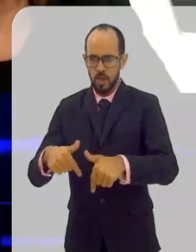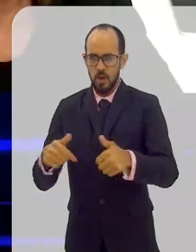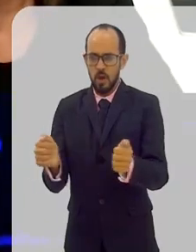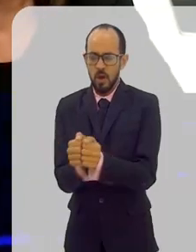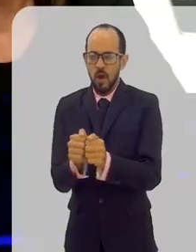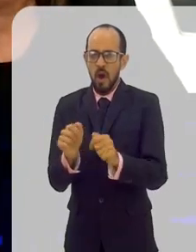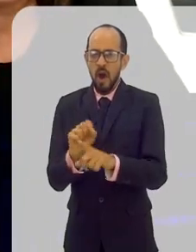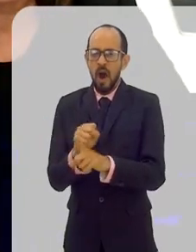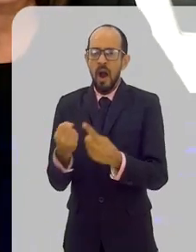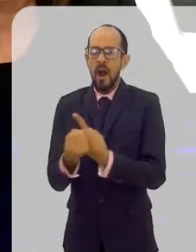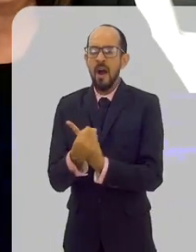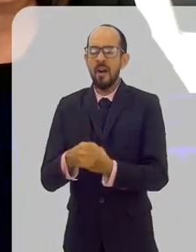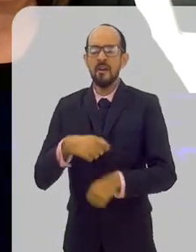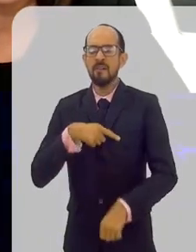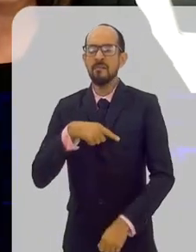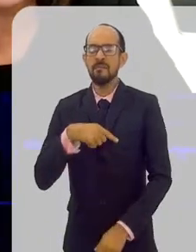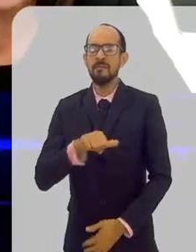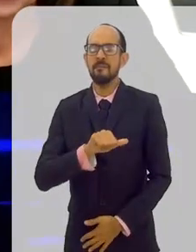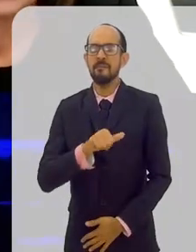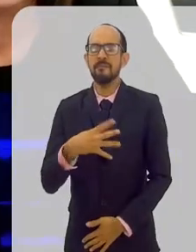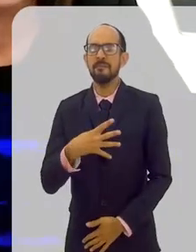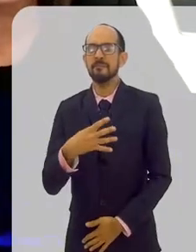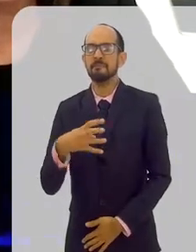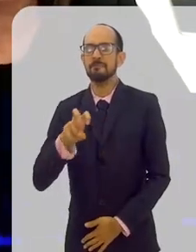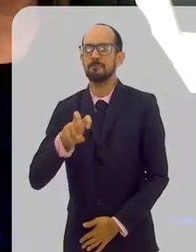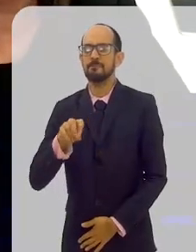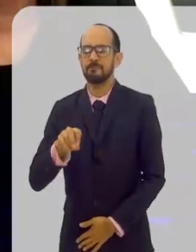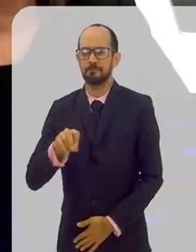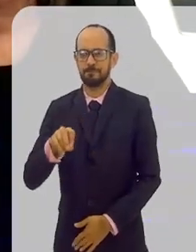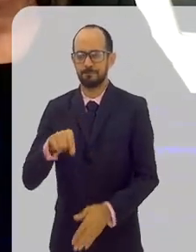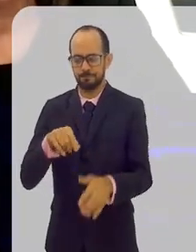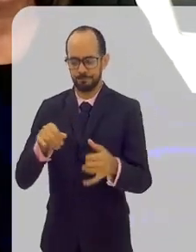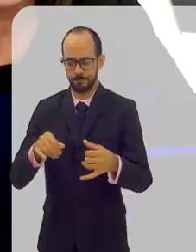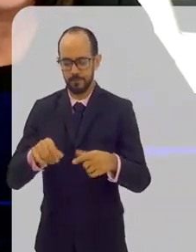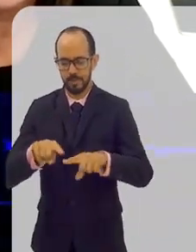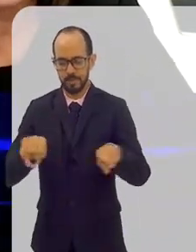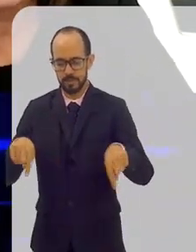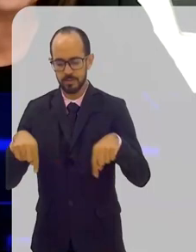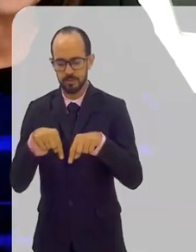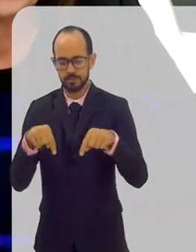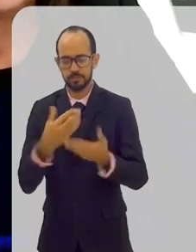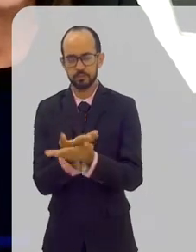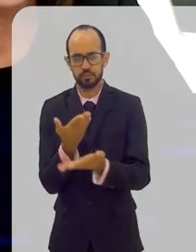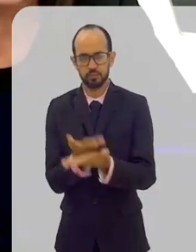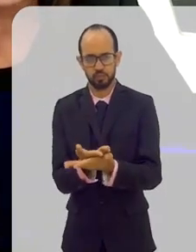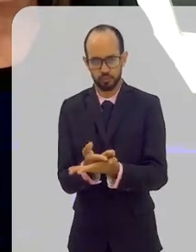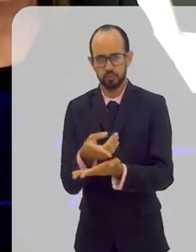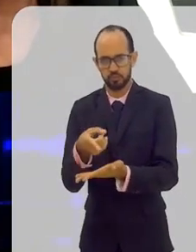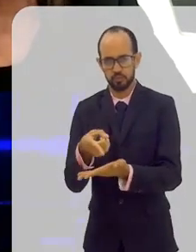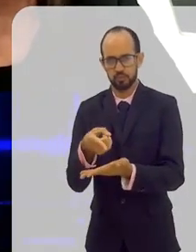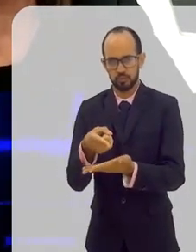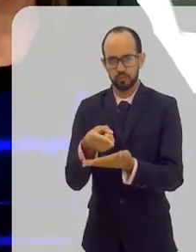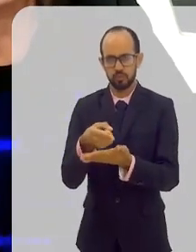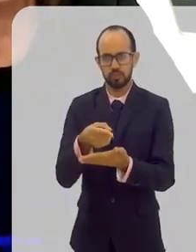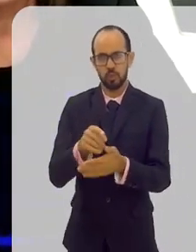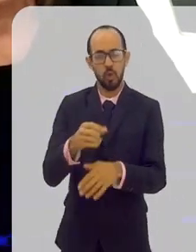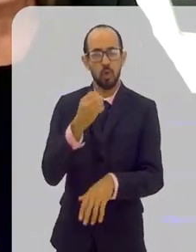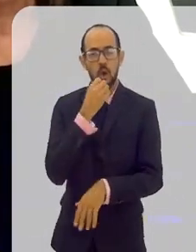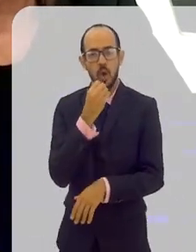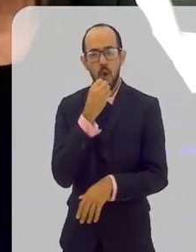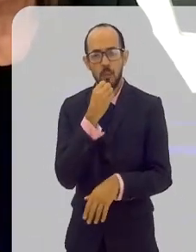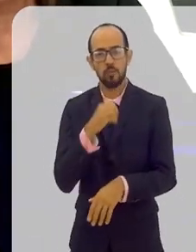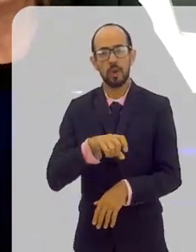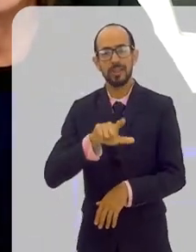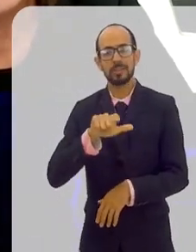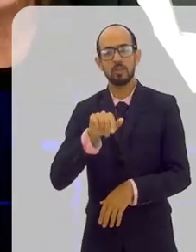Temos 1.450 laboratórios de pesquisa e, obviamente, esses laboratórios não são